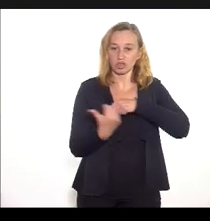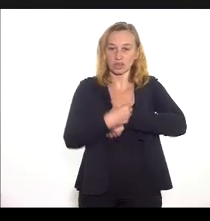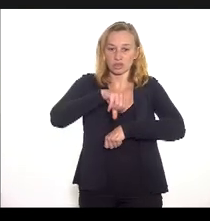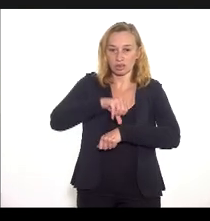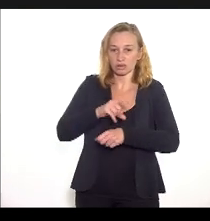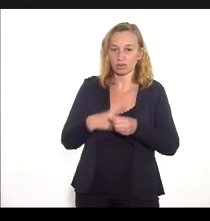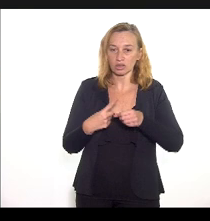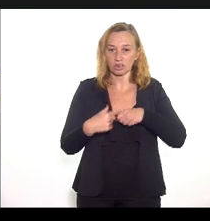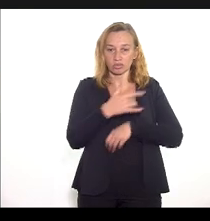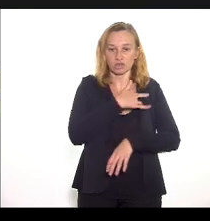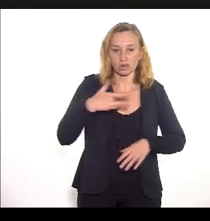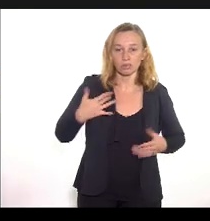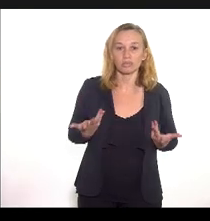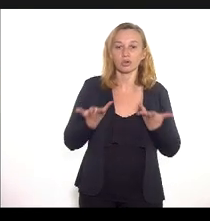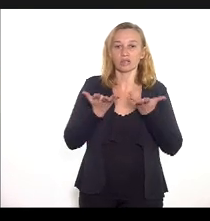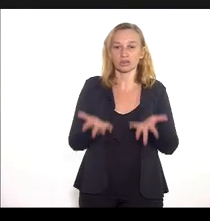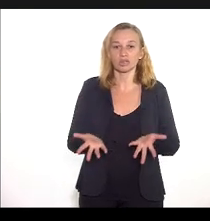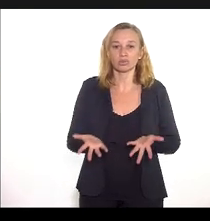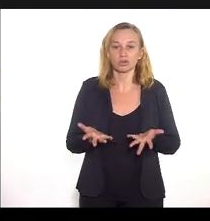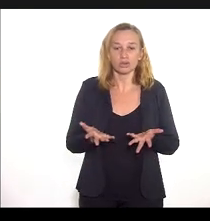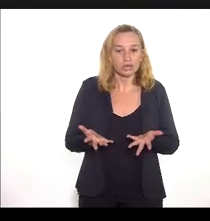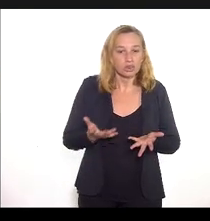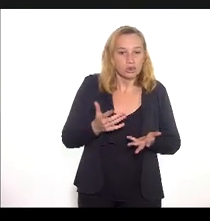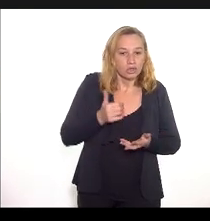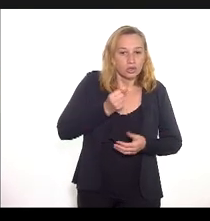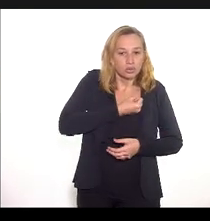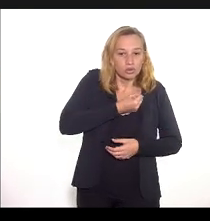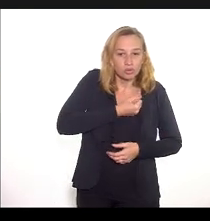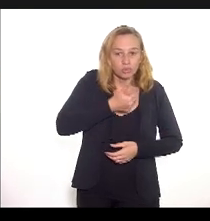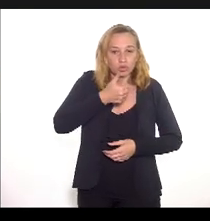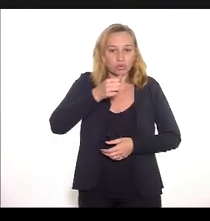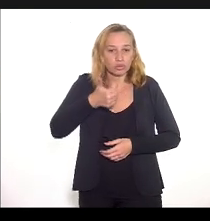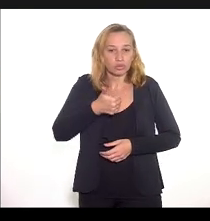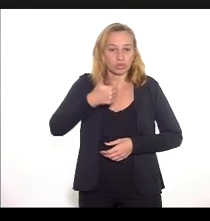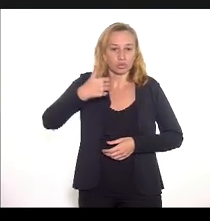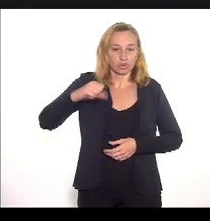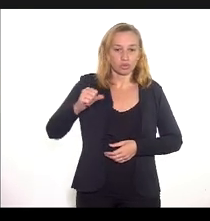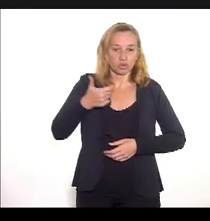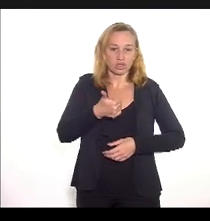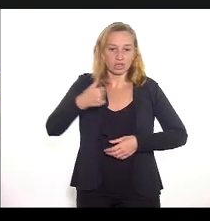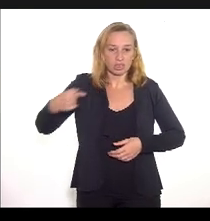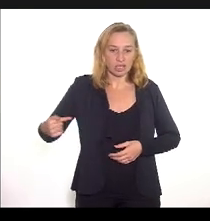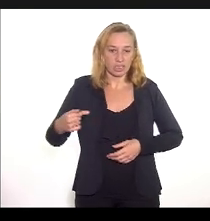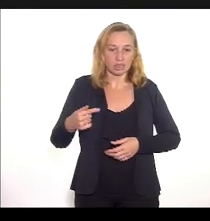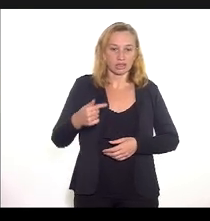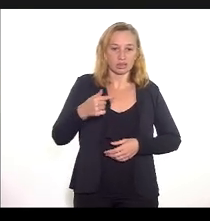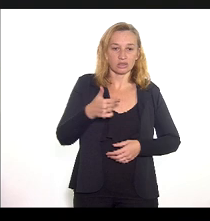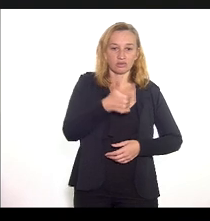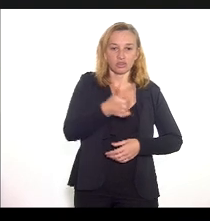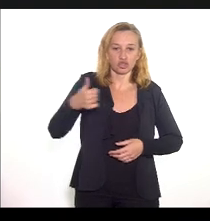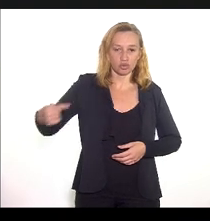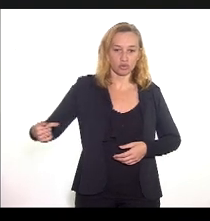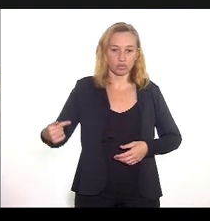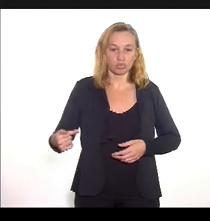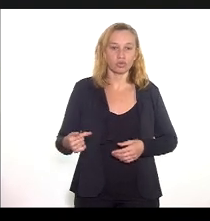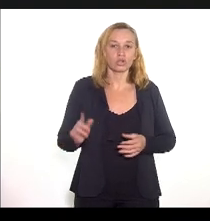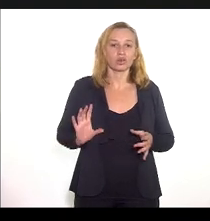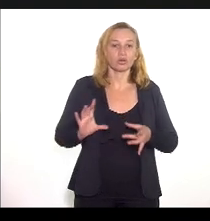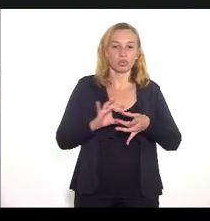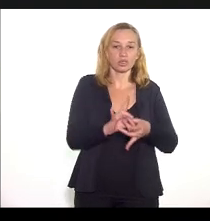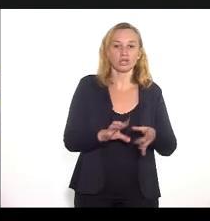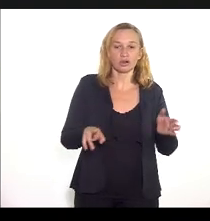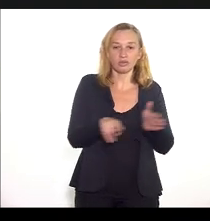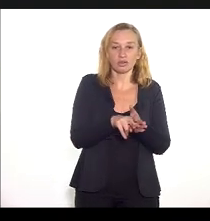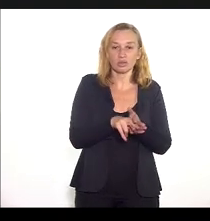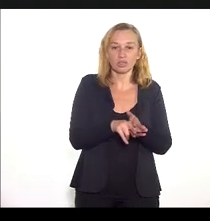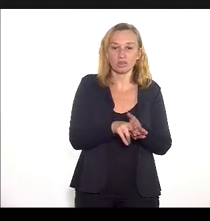municipais por mês da resolução SES número 2.207 de janeiro de 2021 que complementou a